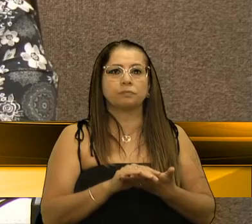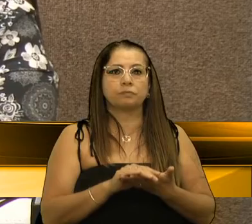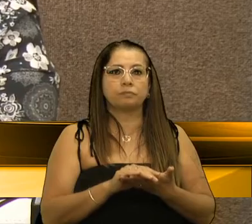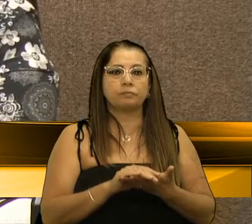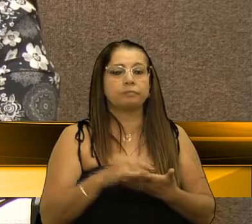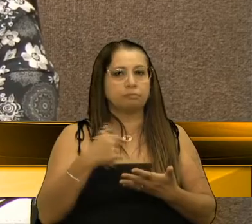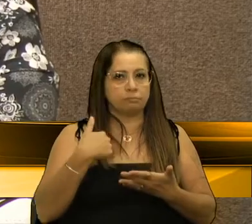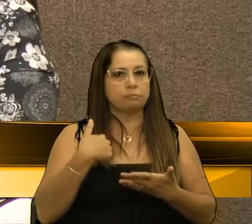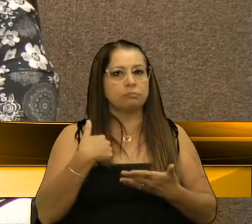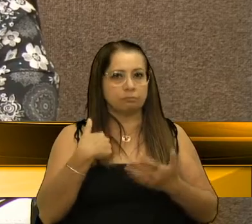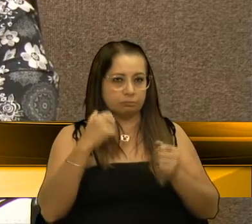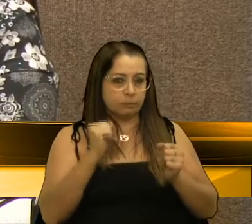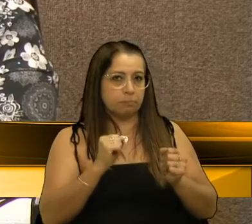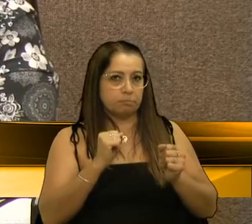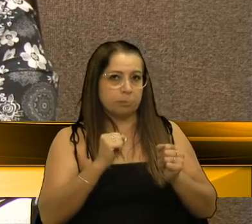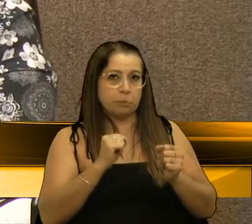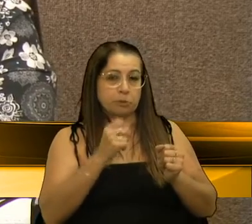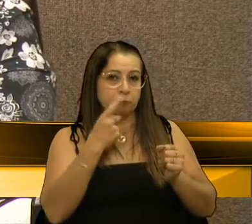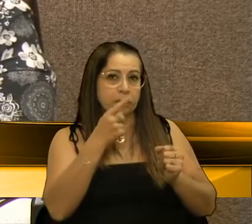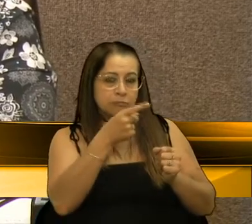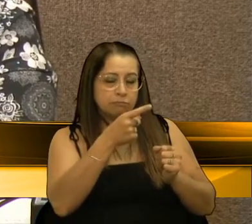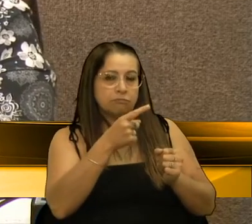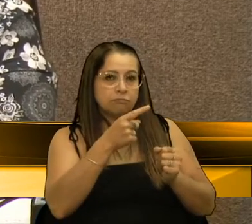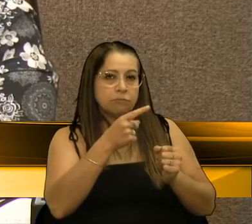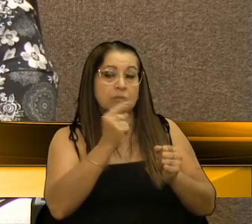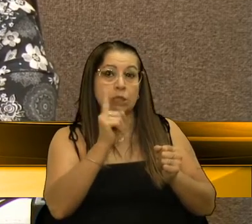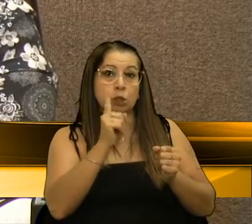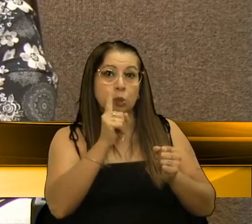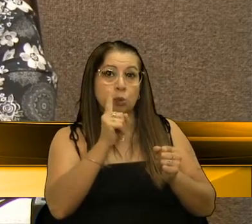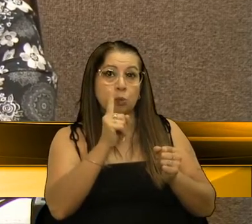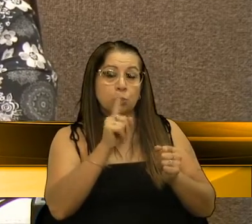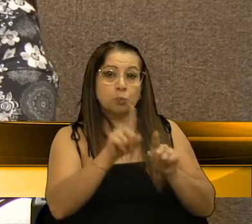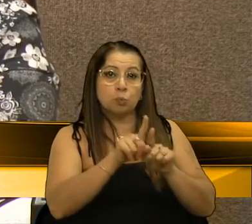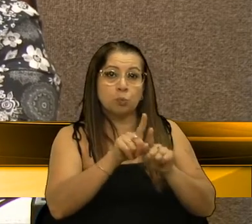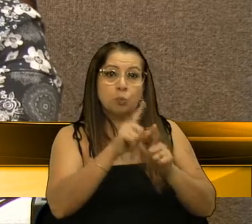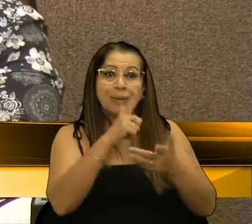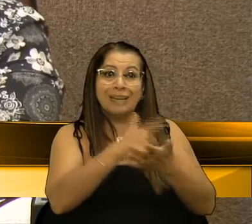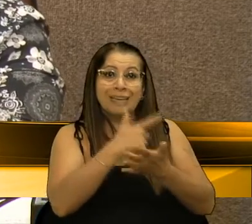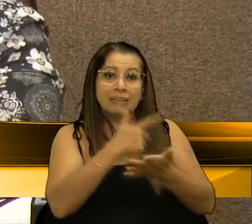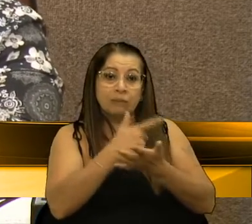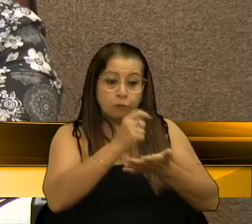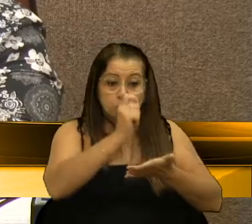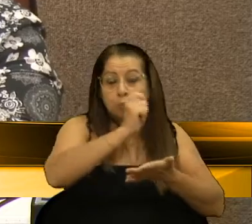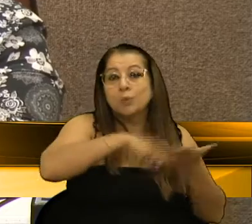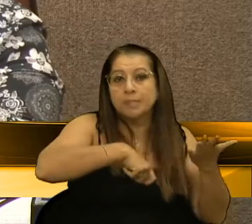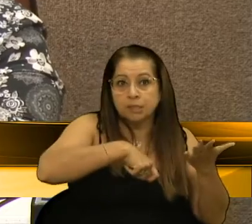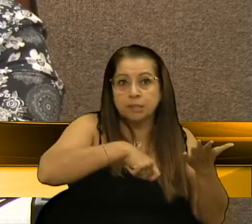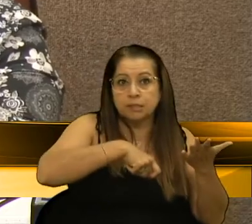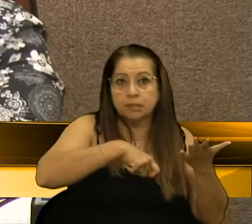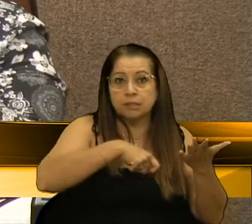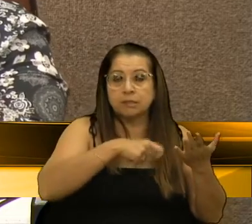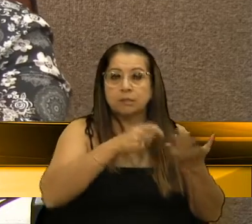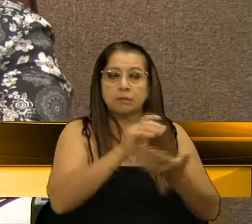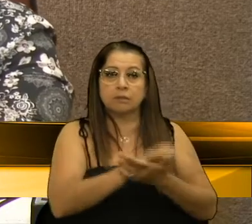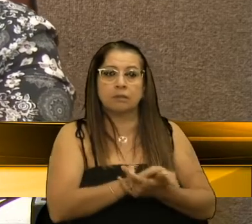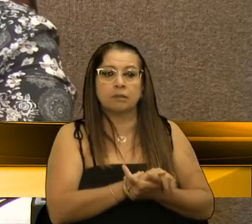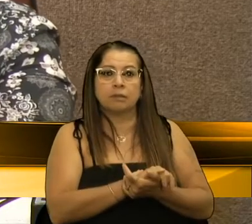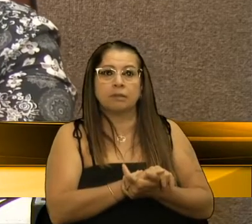Eu mesma posso lhe assegurar que um livro, o livro que você assina, quando você vai